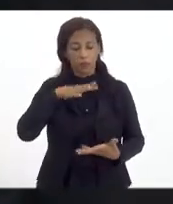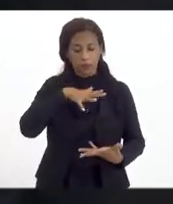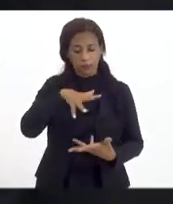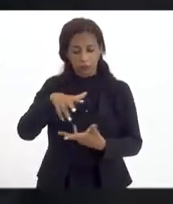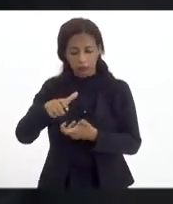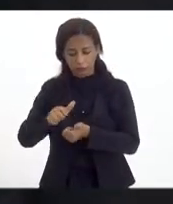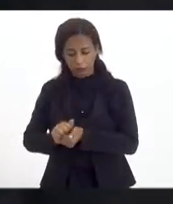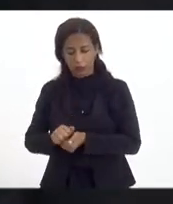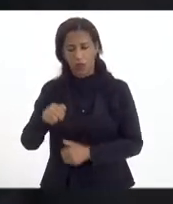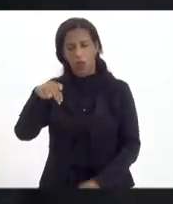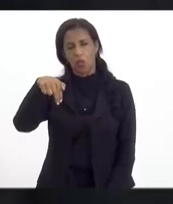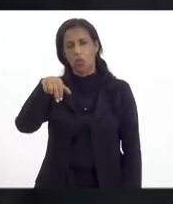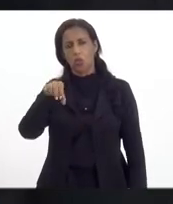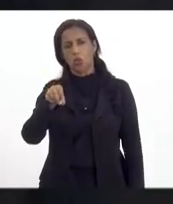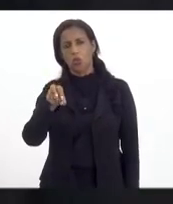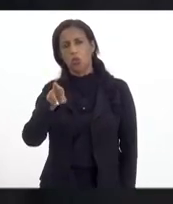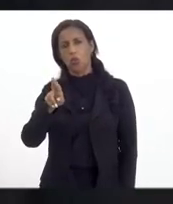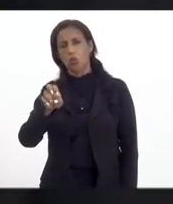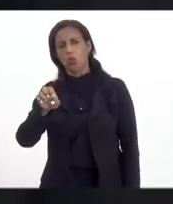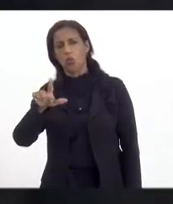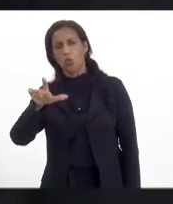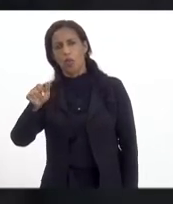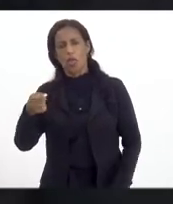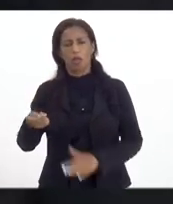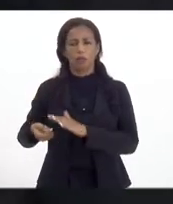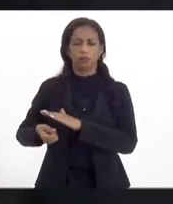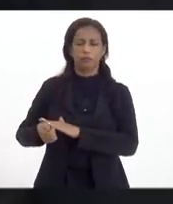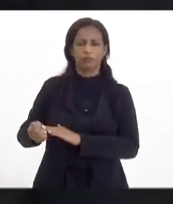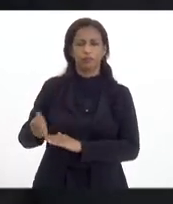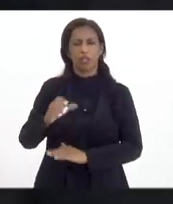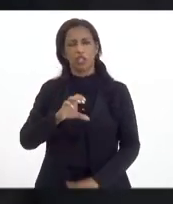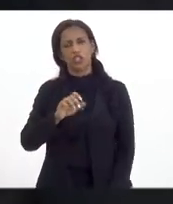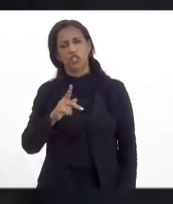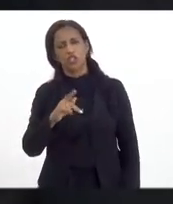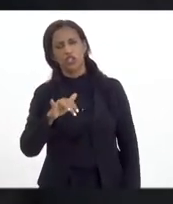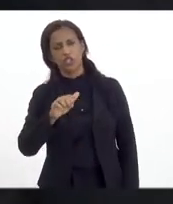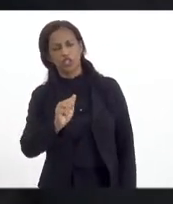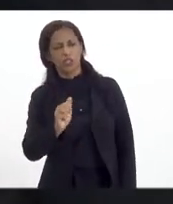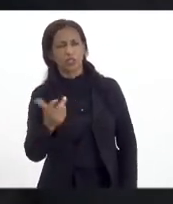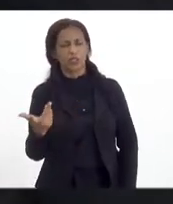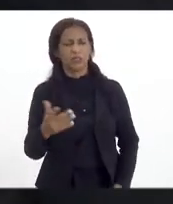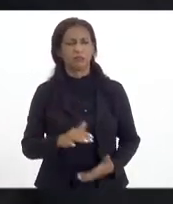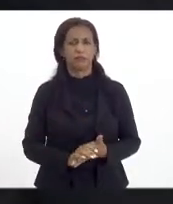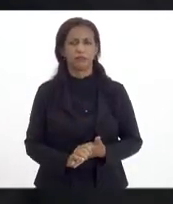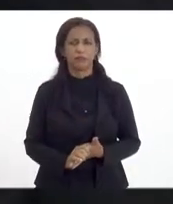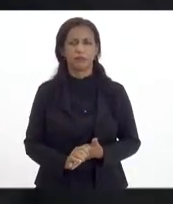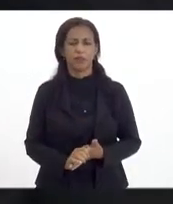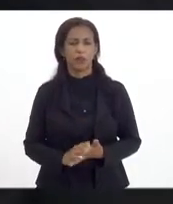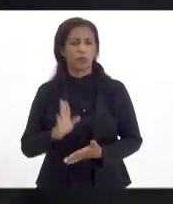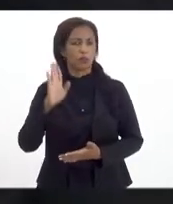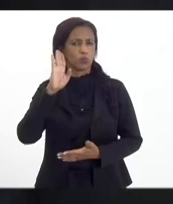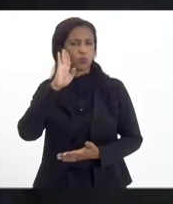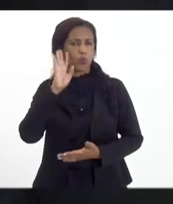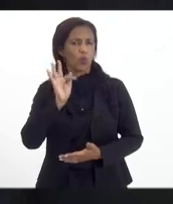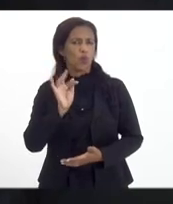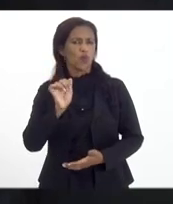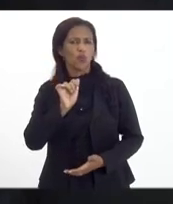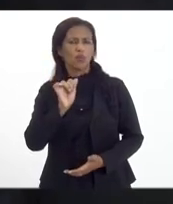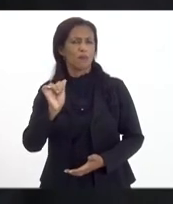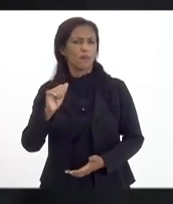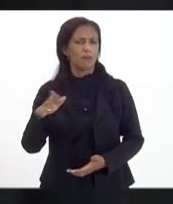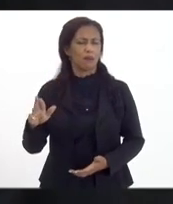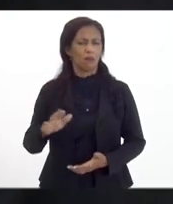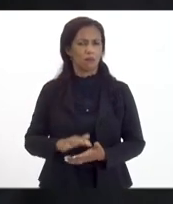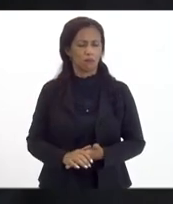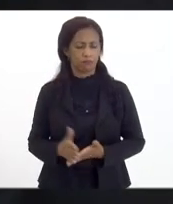na Noruega, os fundos na Noruega, na China. Um aspecto fundamental nesse sentido